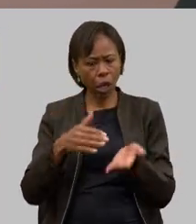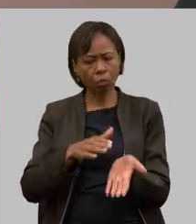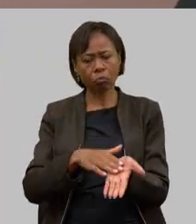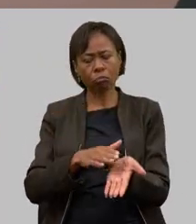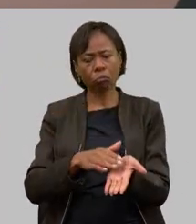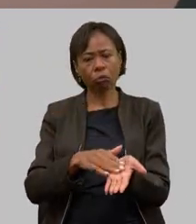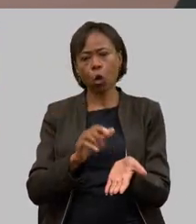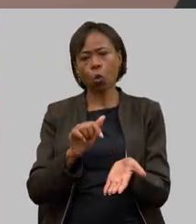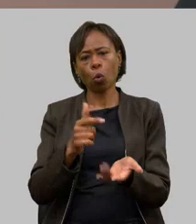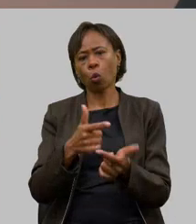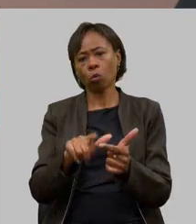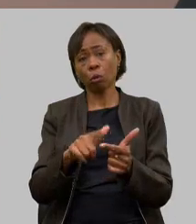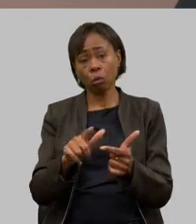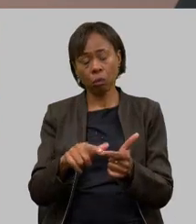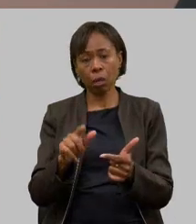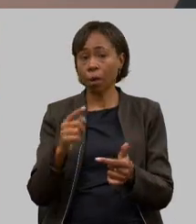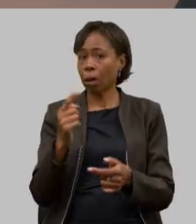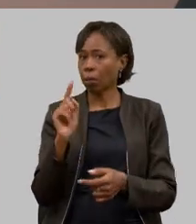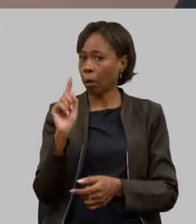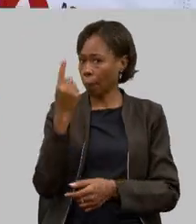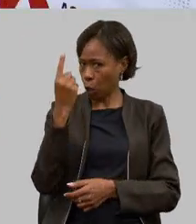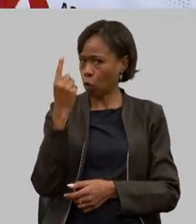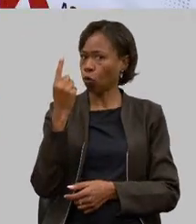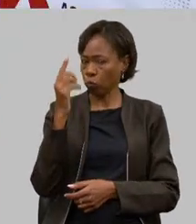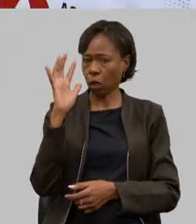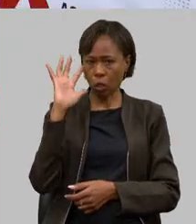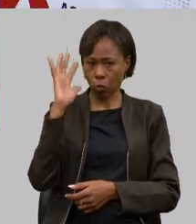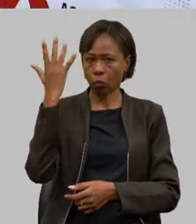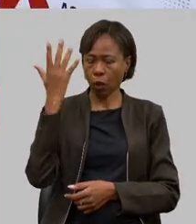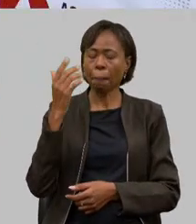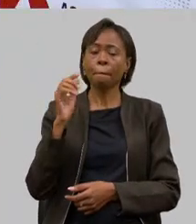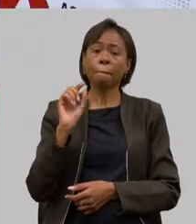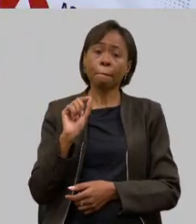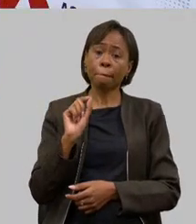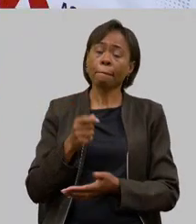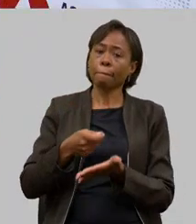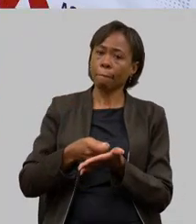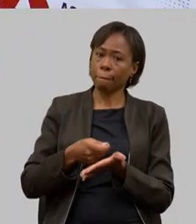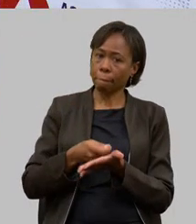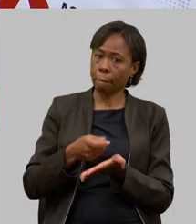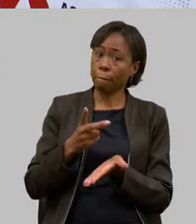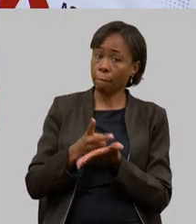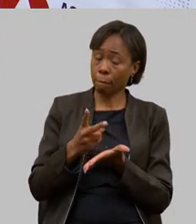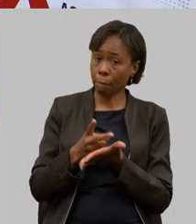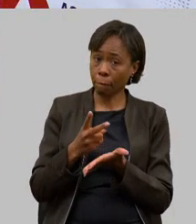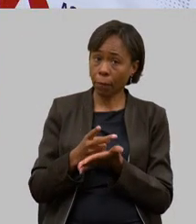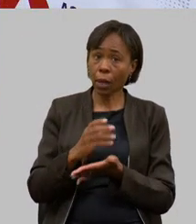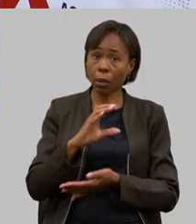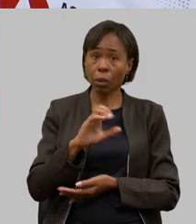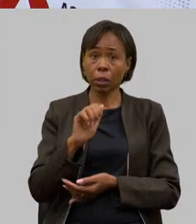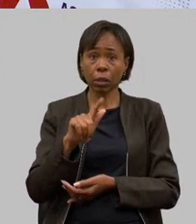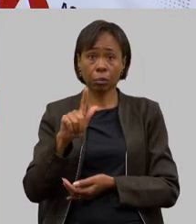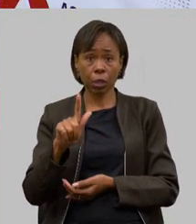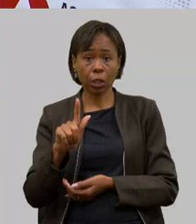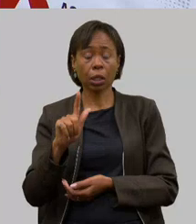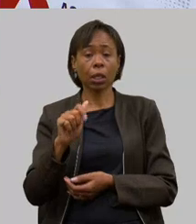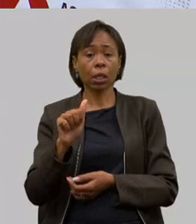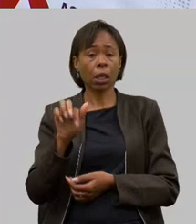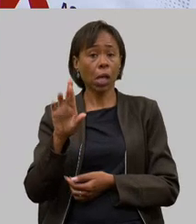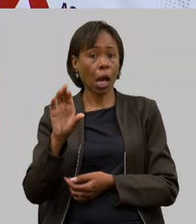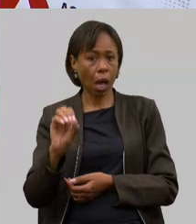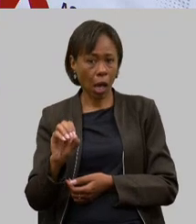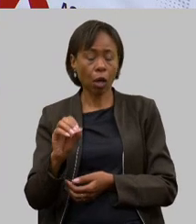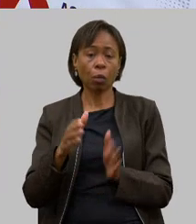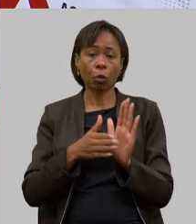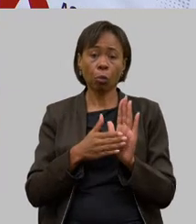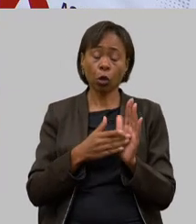é o primeiro passo então conta com a secretaria para continuar cobrando o CEMIG Agro foi um projeto que saiu dentro da secretaria uma proposta para a CEMIG